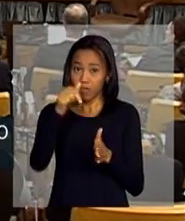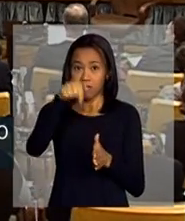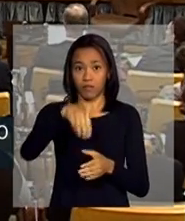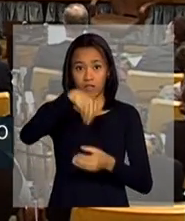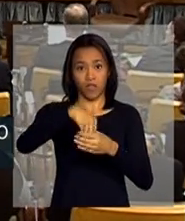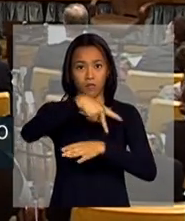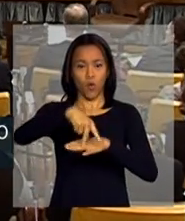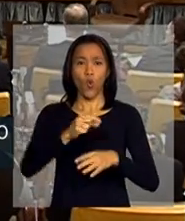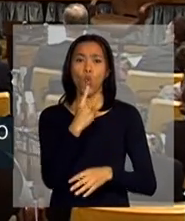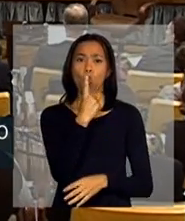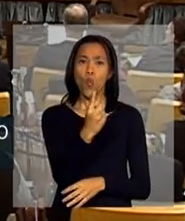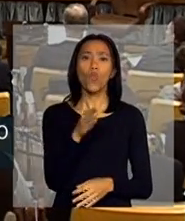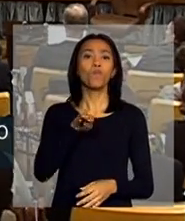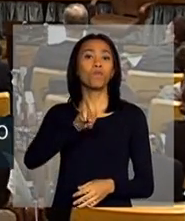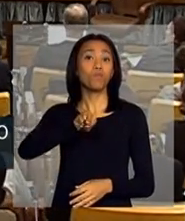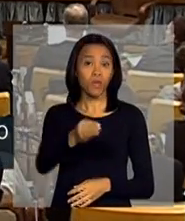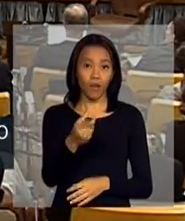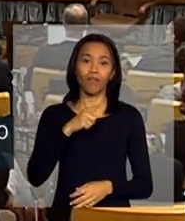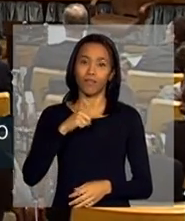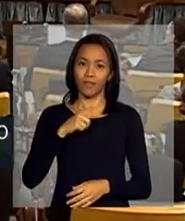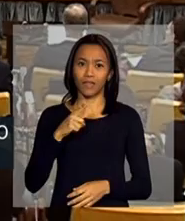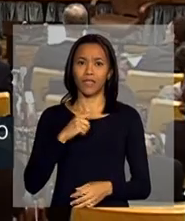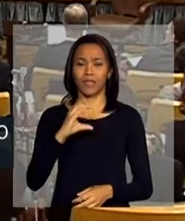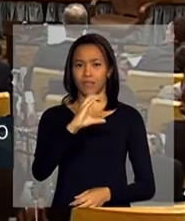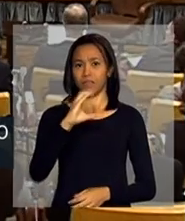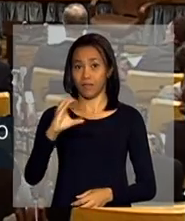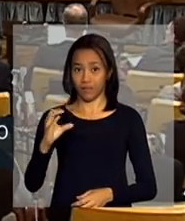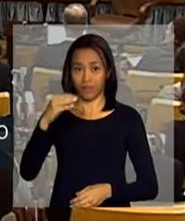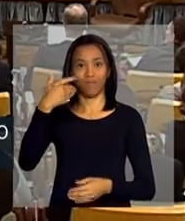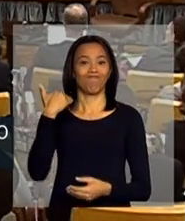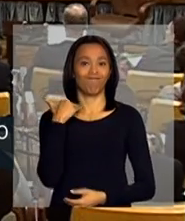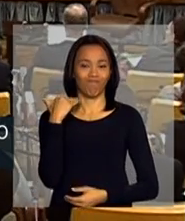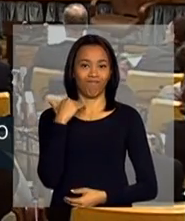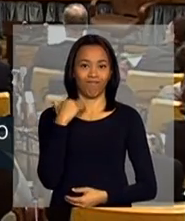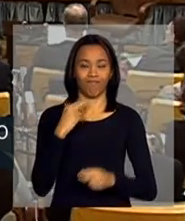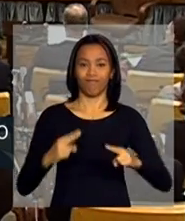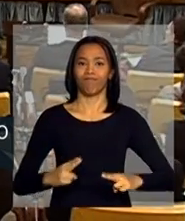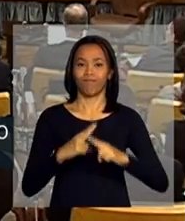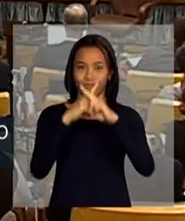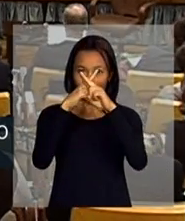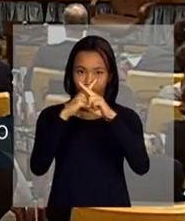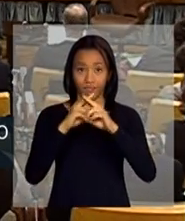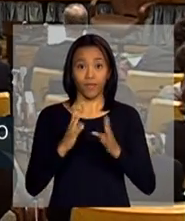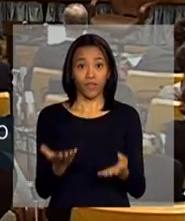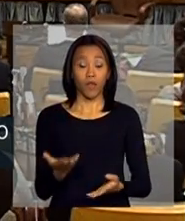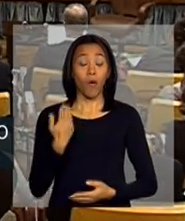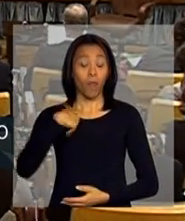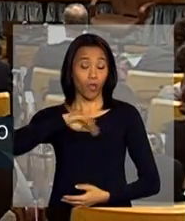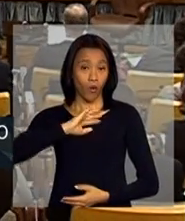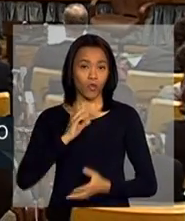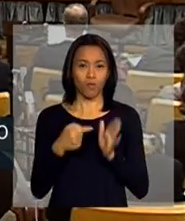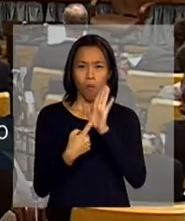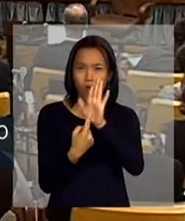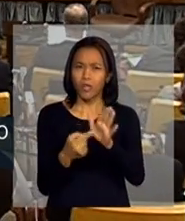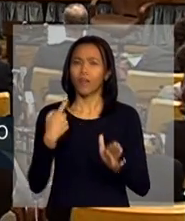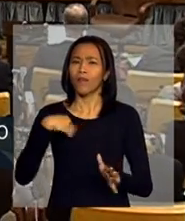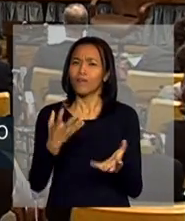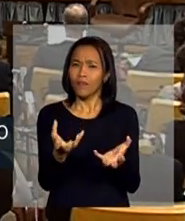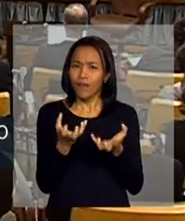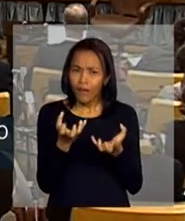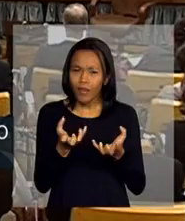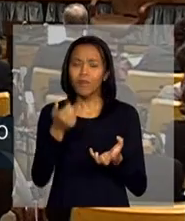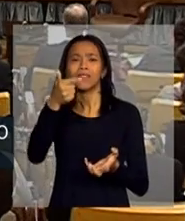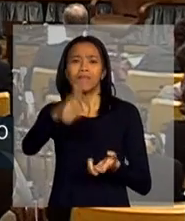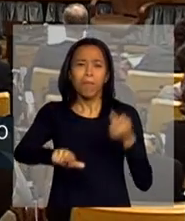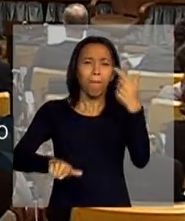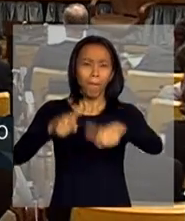1,6 milhões de mil têm conta corrente na Caixa. E para mostrar que nós realmente queremos e vamos ser